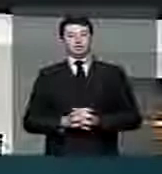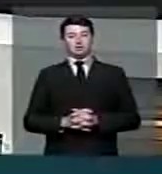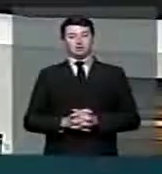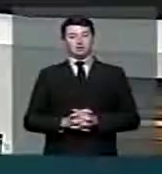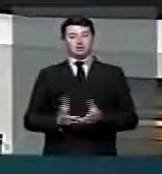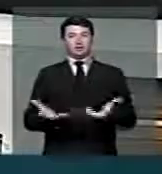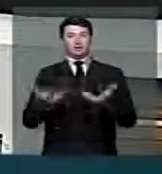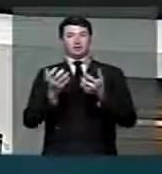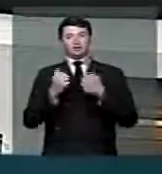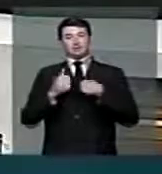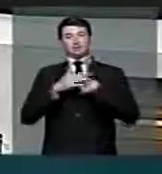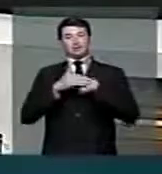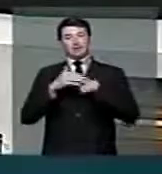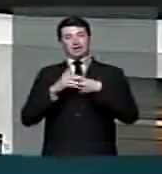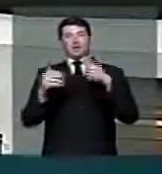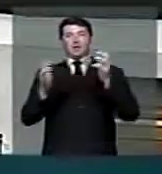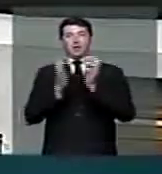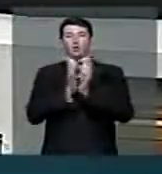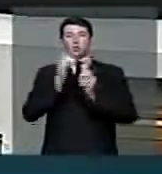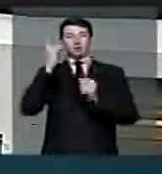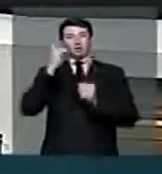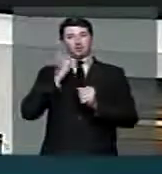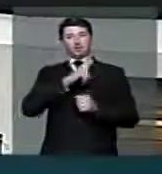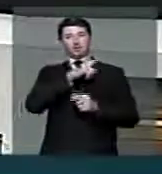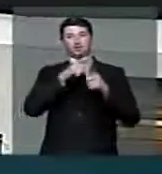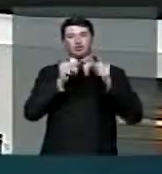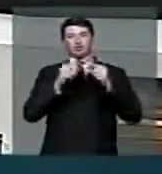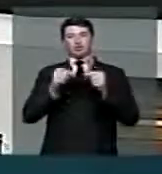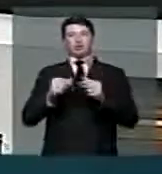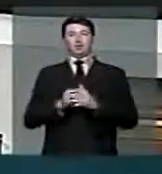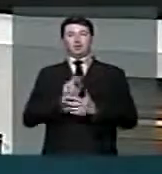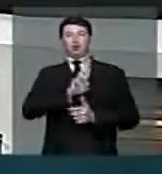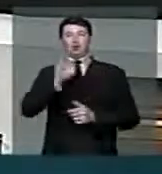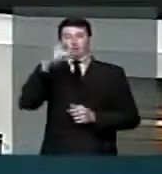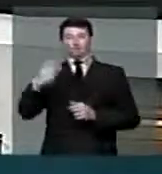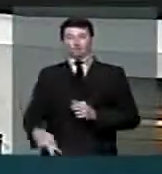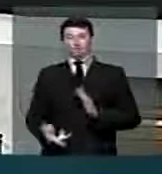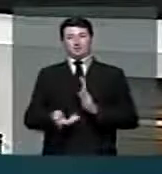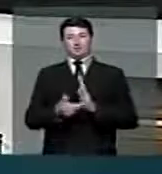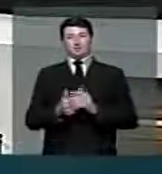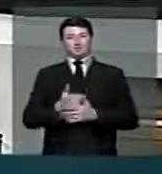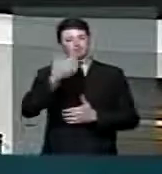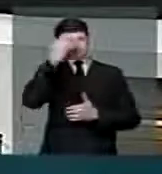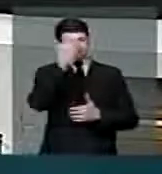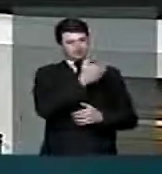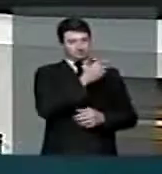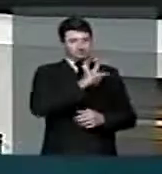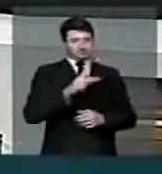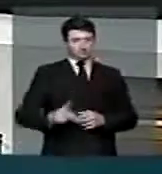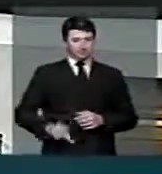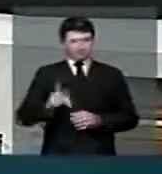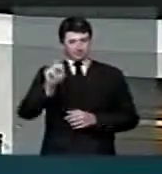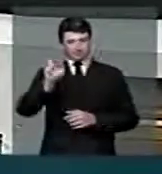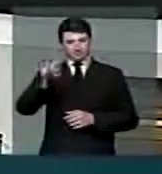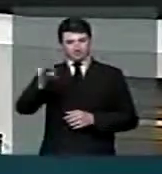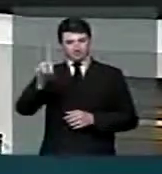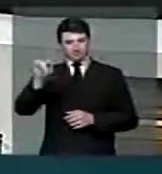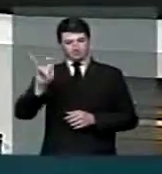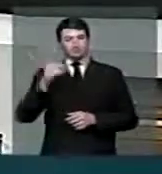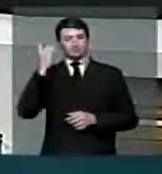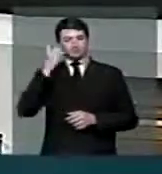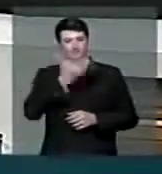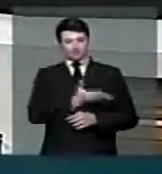e de carinho à delegação do Japão em nome do parlamento. Muito obrigado, presidente Tarcísio Peronde, nobres